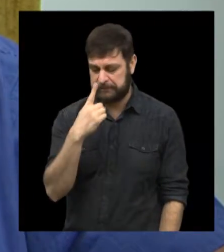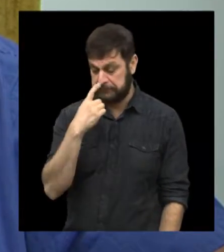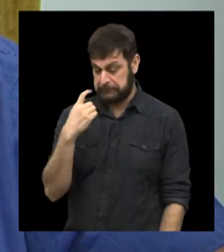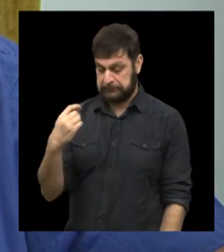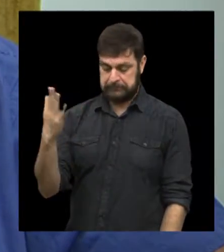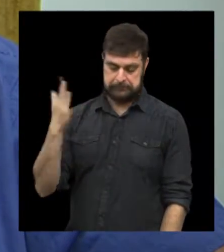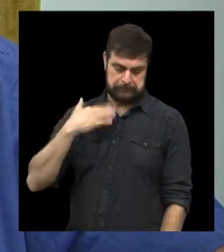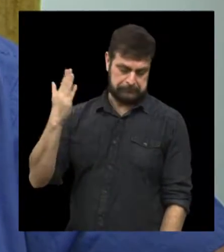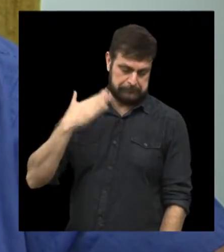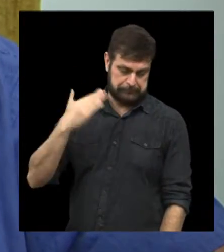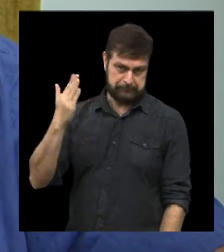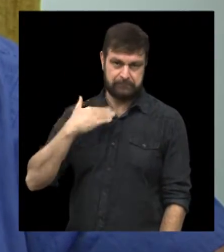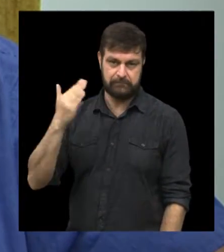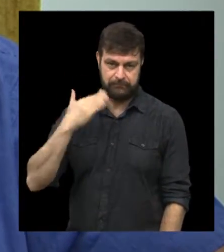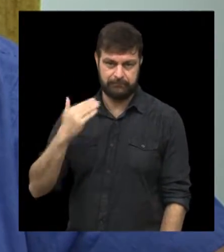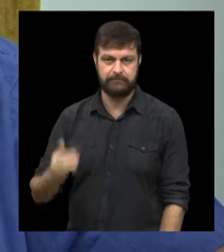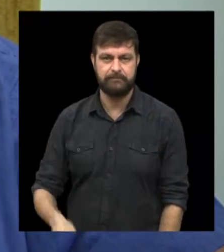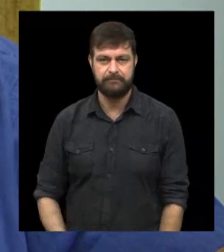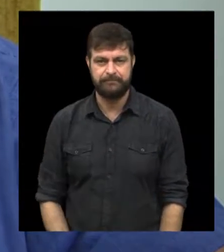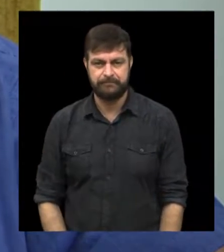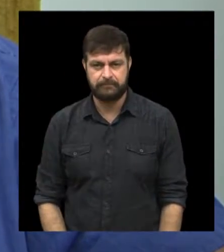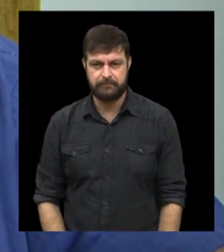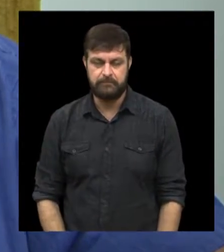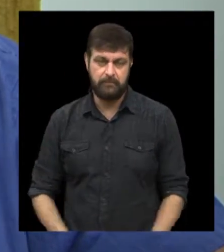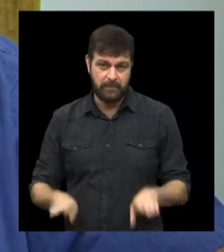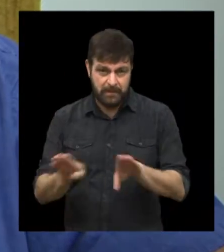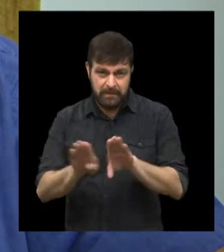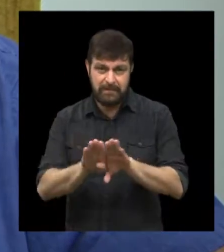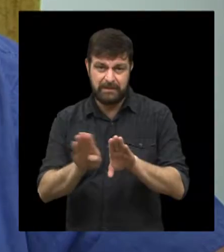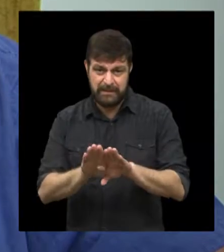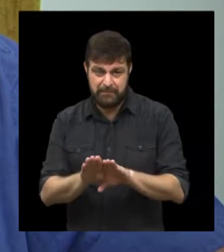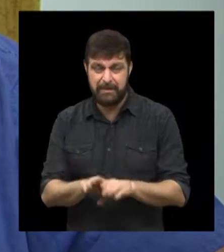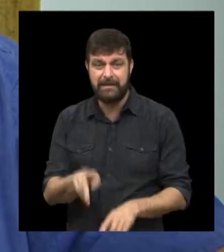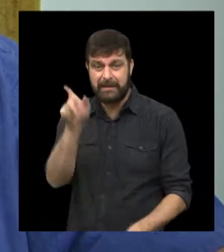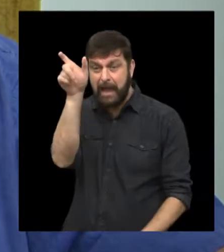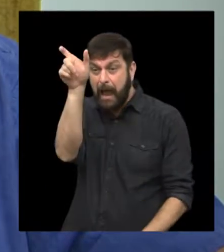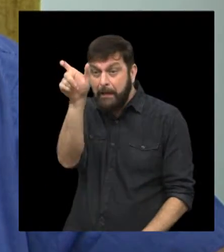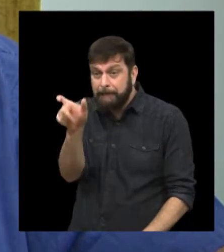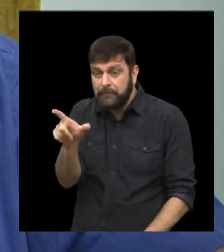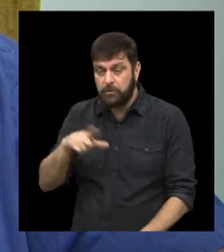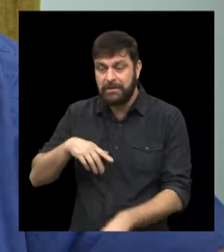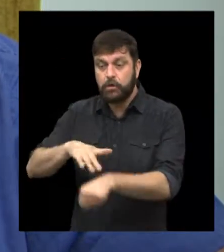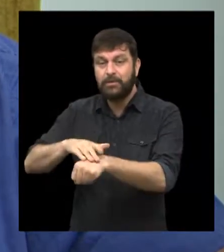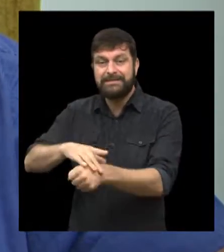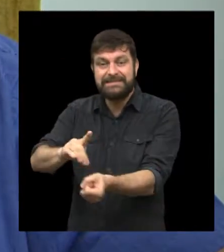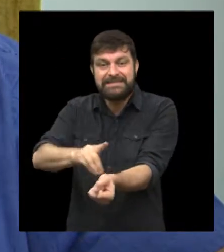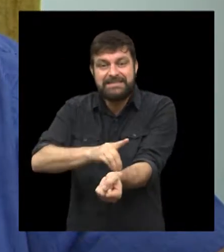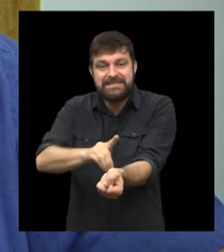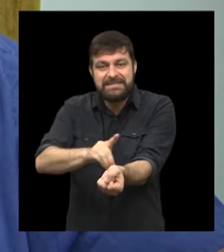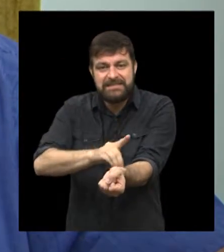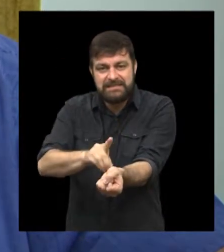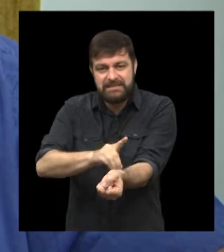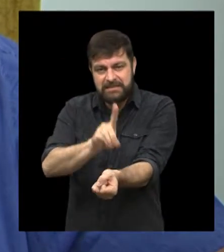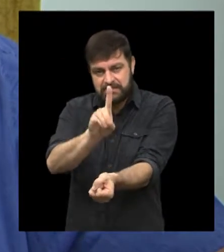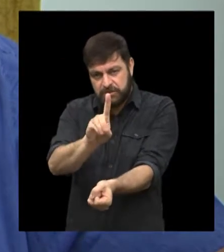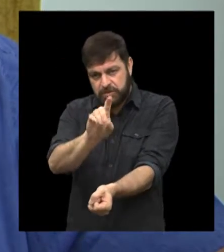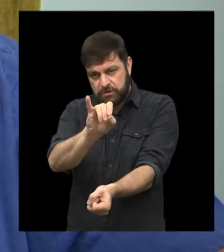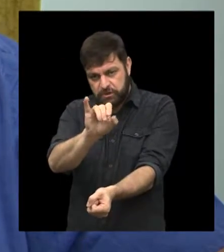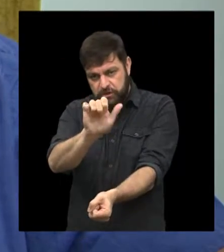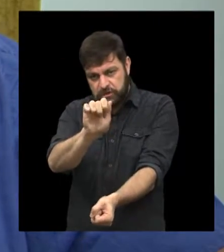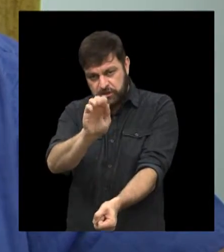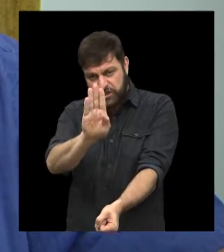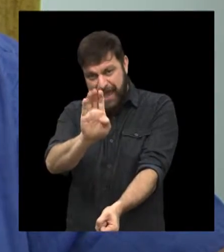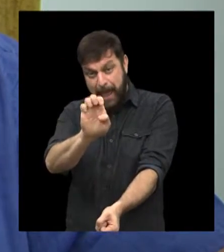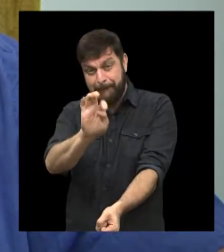exalados via pulmonar. E aí vem a halitose. Assim também há diabetes. Então, a doença, o